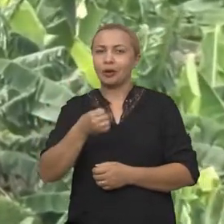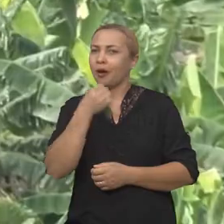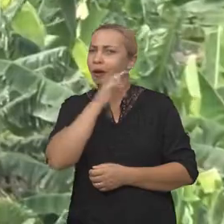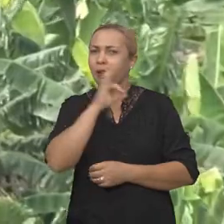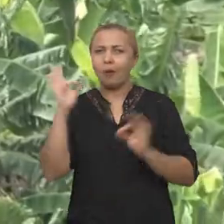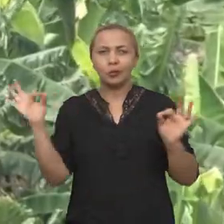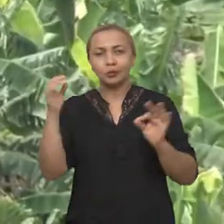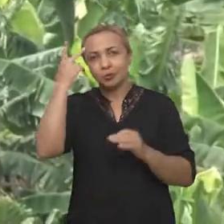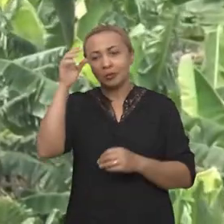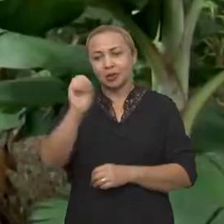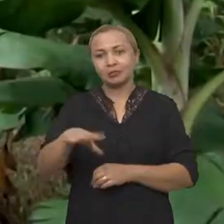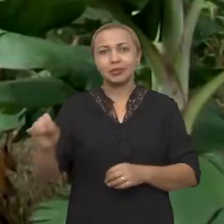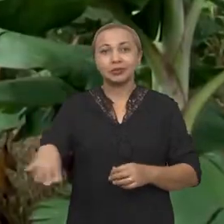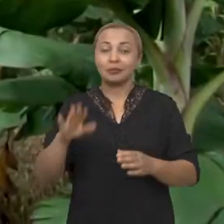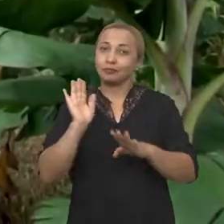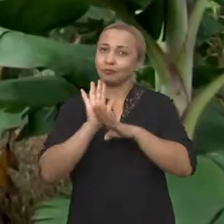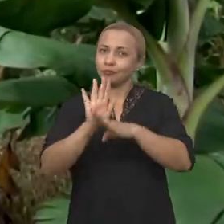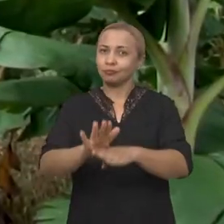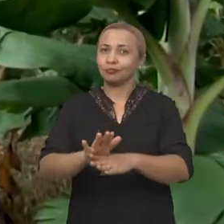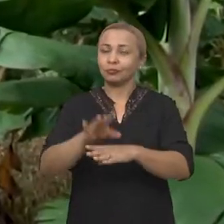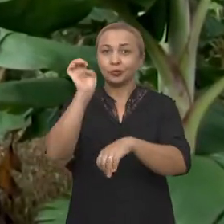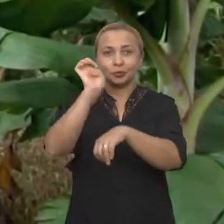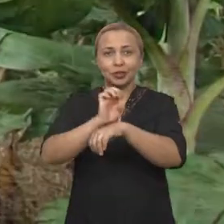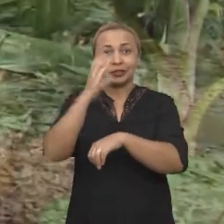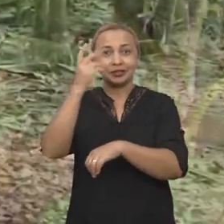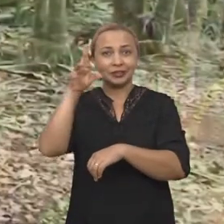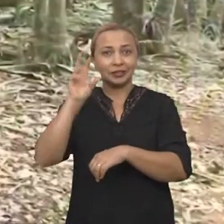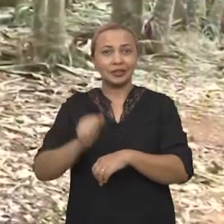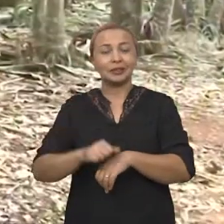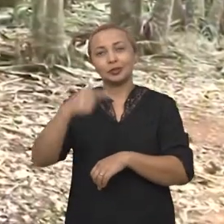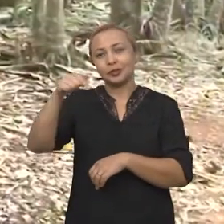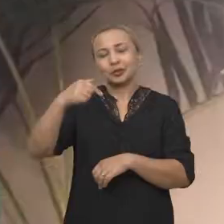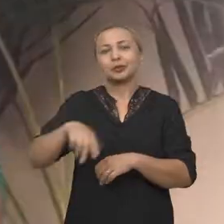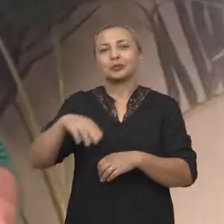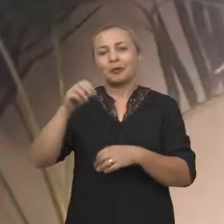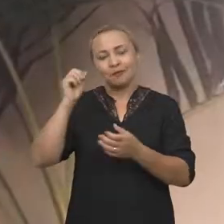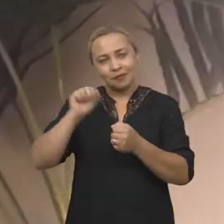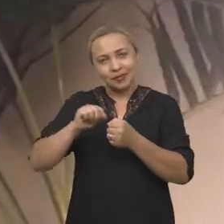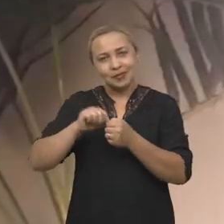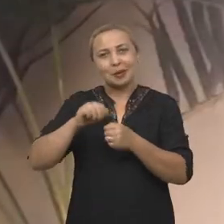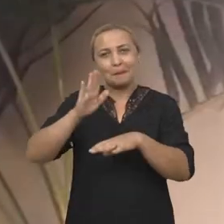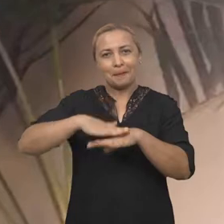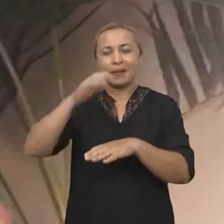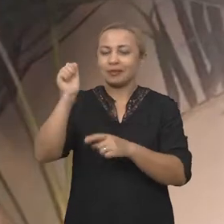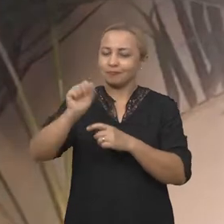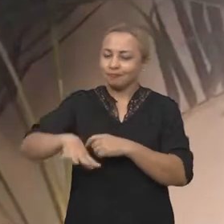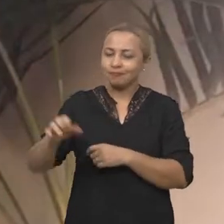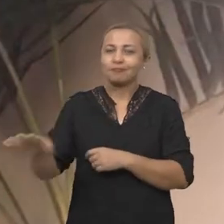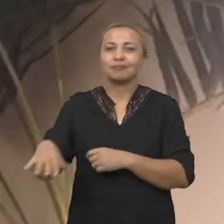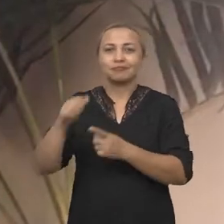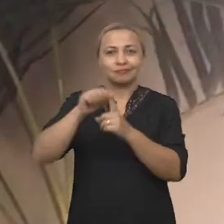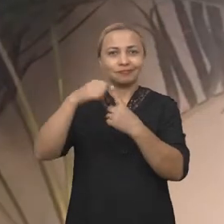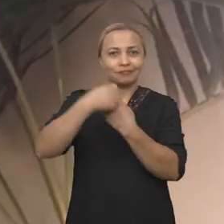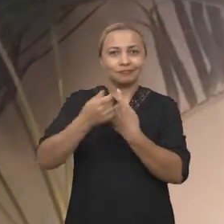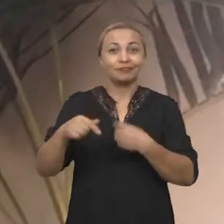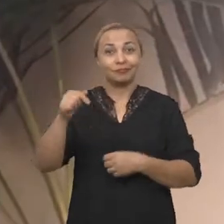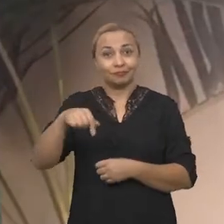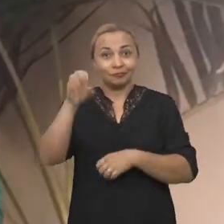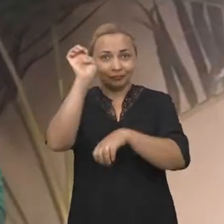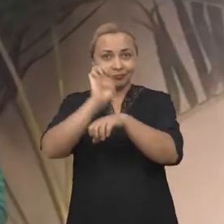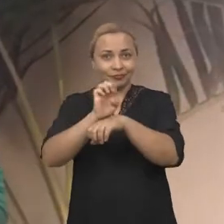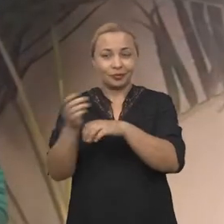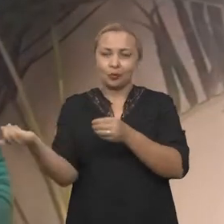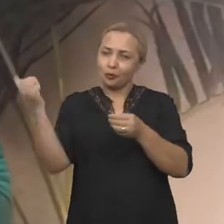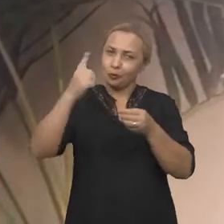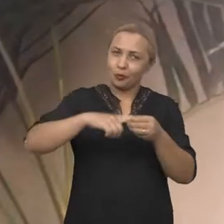cultivo, o que ajuda para que o Ceará seja o sétimo maior estado produtor. Aqui no estado, a maior parte da produção de banana vem de